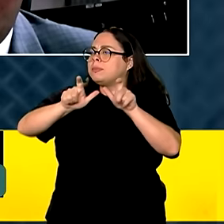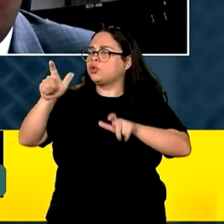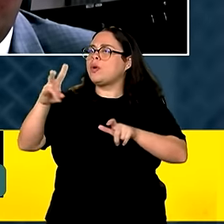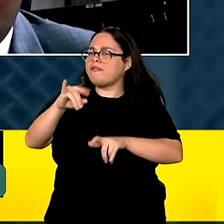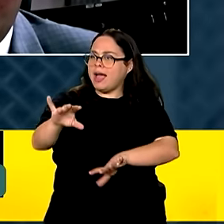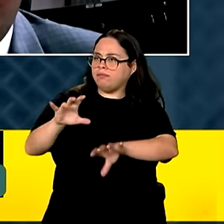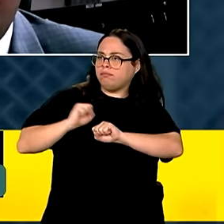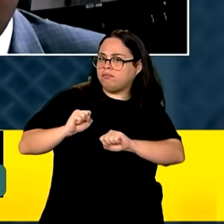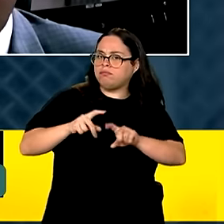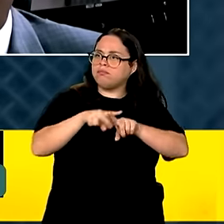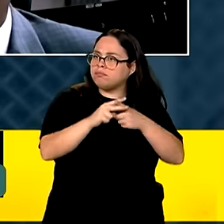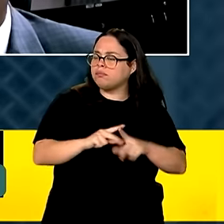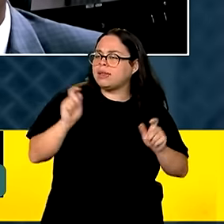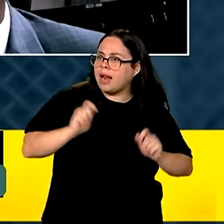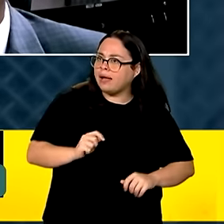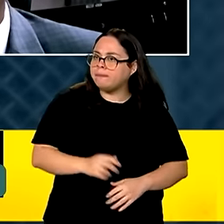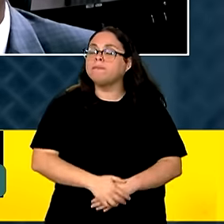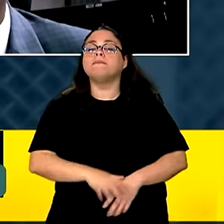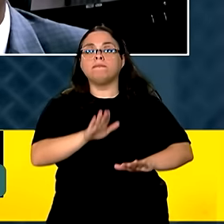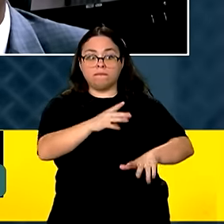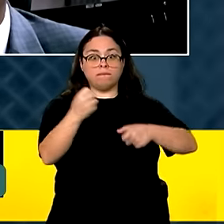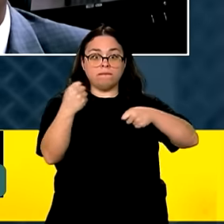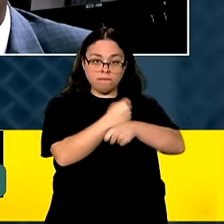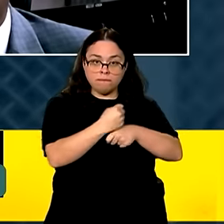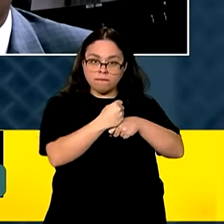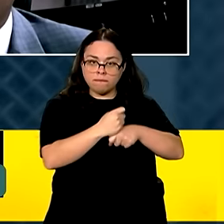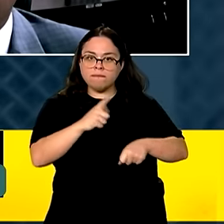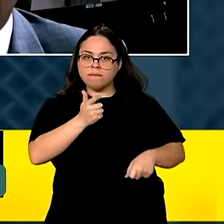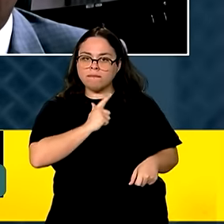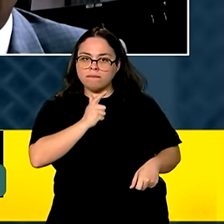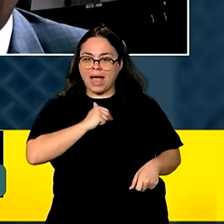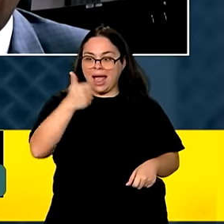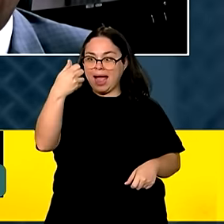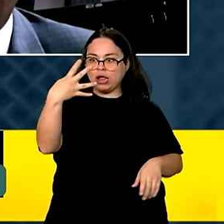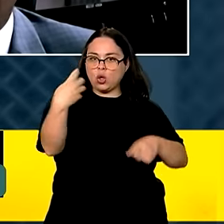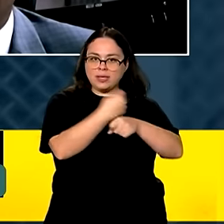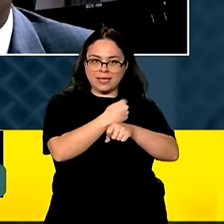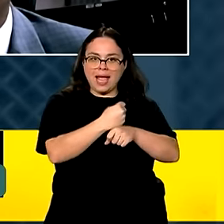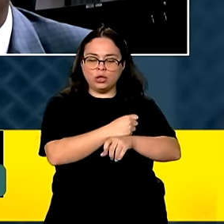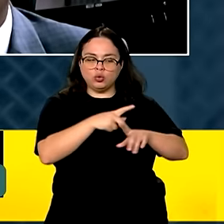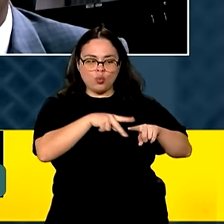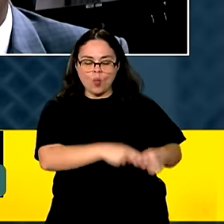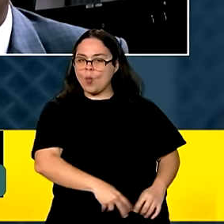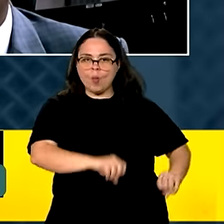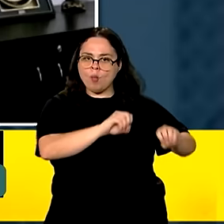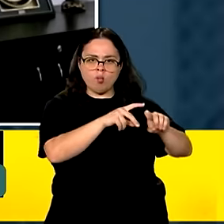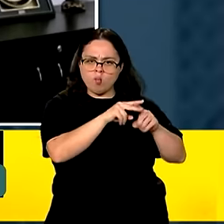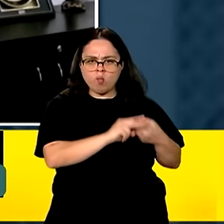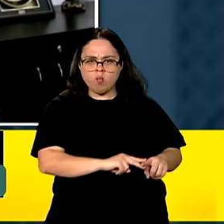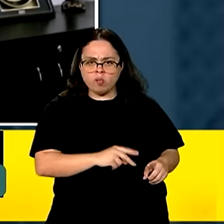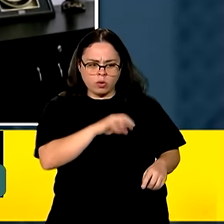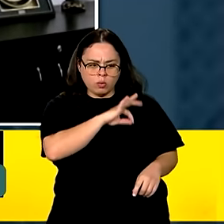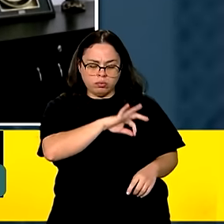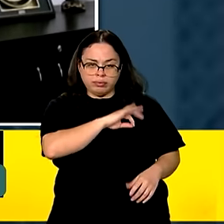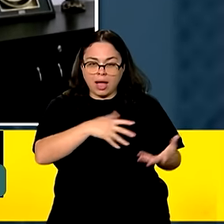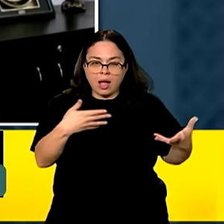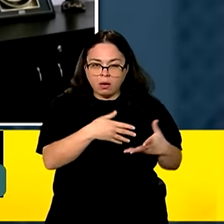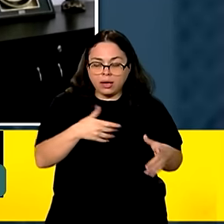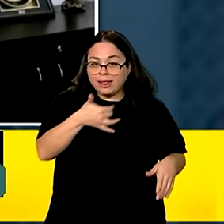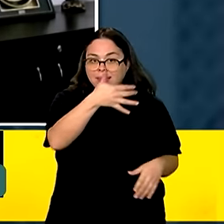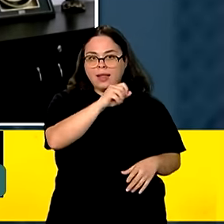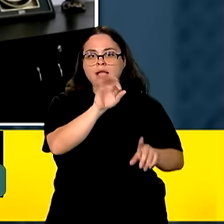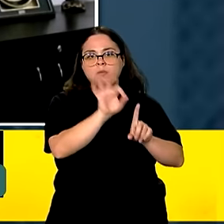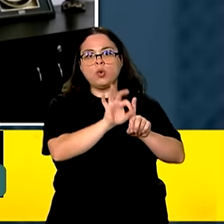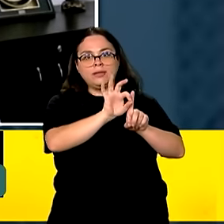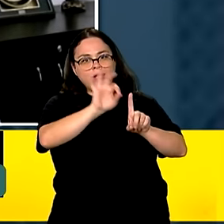vão ser beneficiados? Esse ano a gente vai ter, após 14 anos sem nenhum tipo de reajuste, o reajuste de mais de 10%